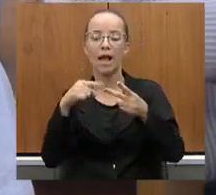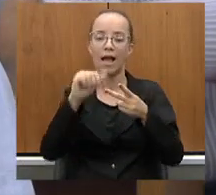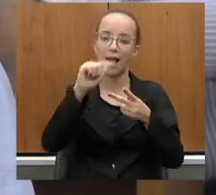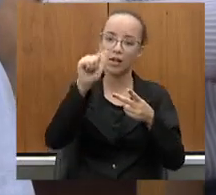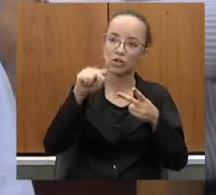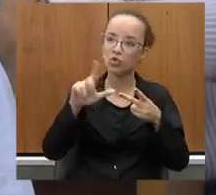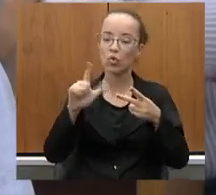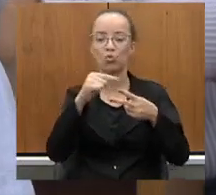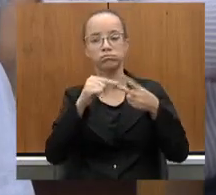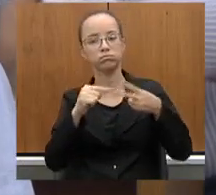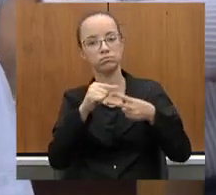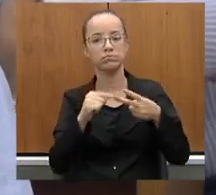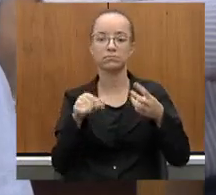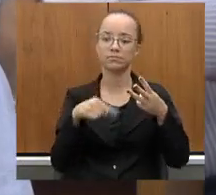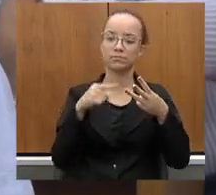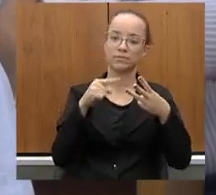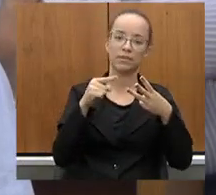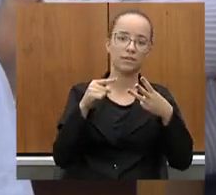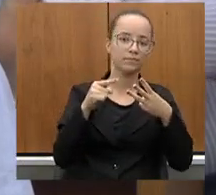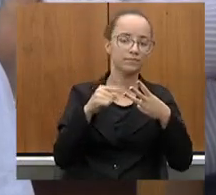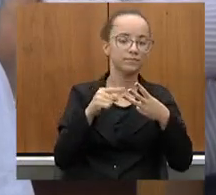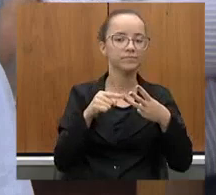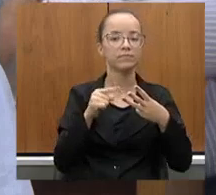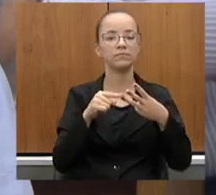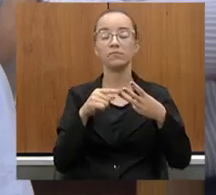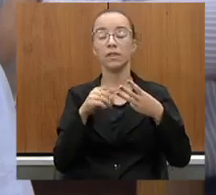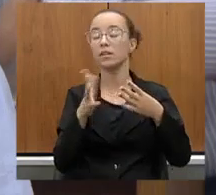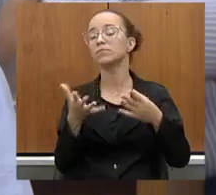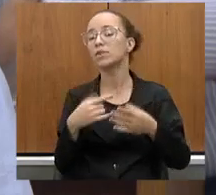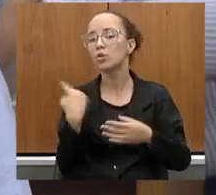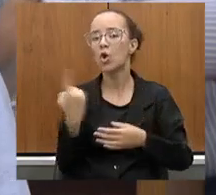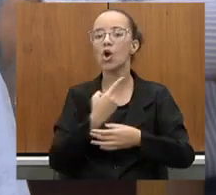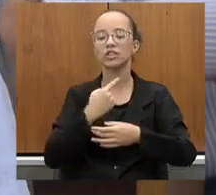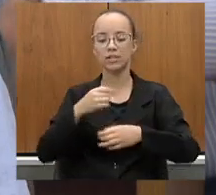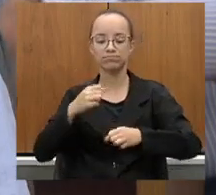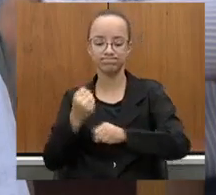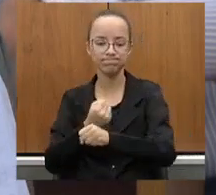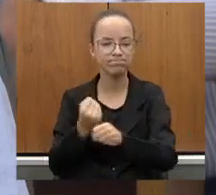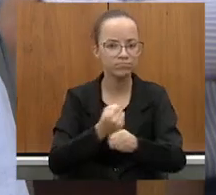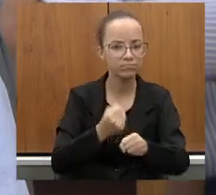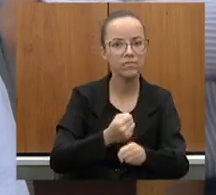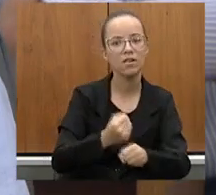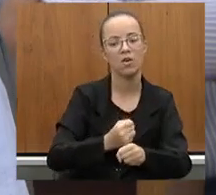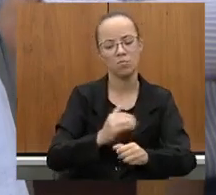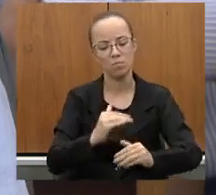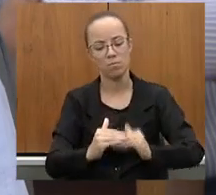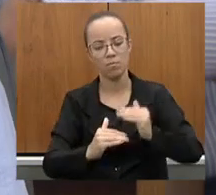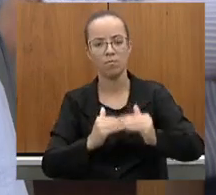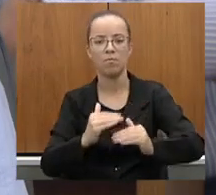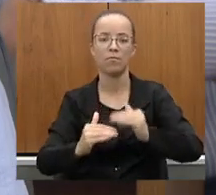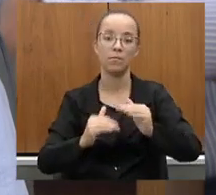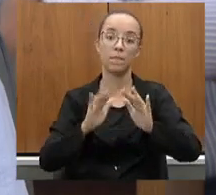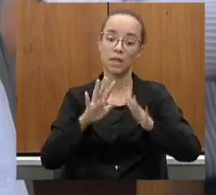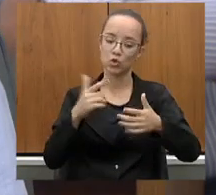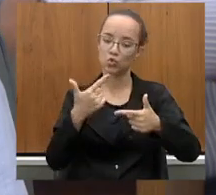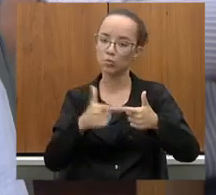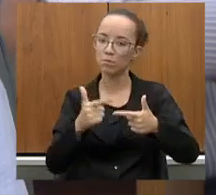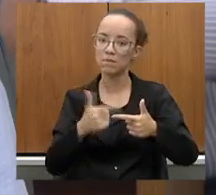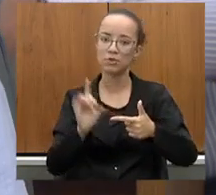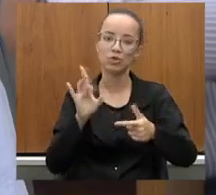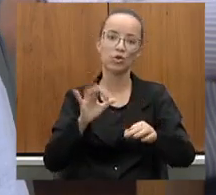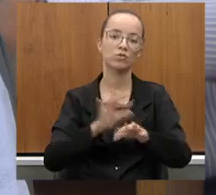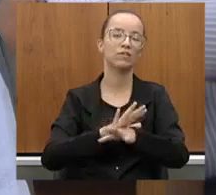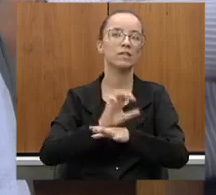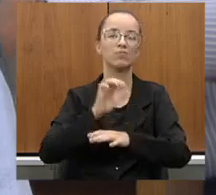passado a patrol, já fez um cascalhamento, mas realmente o problema vai ser equacionado só com a